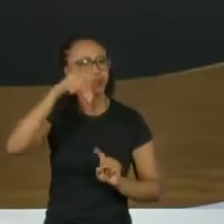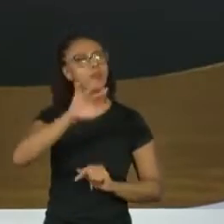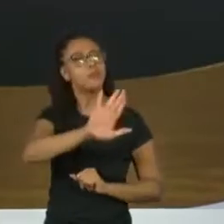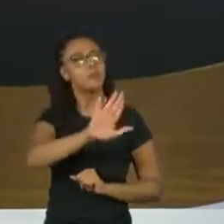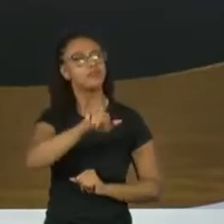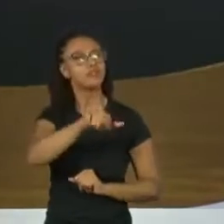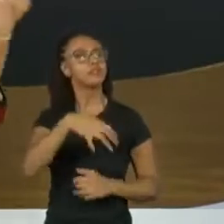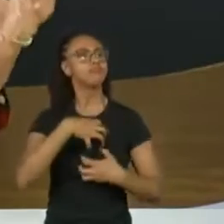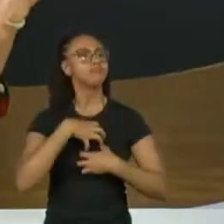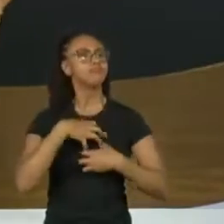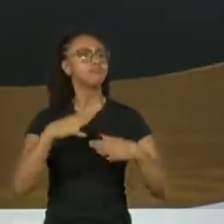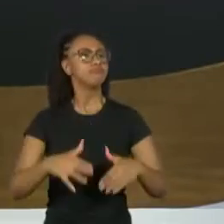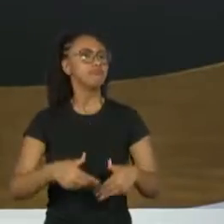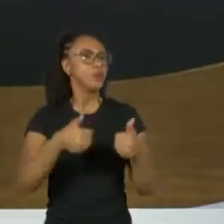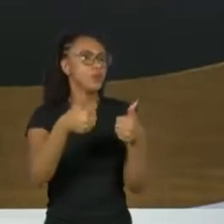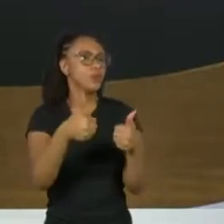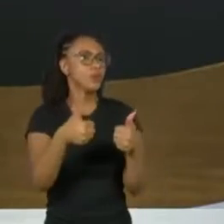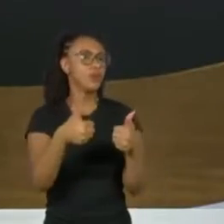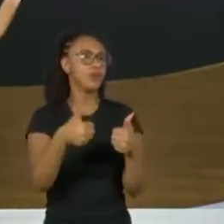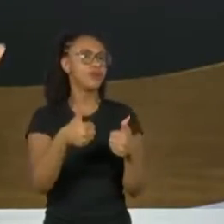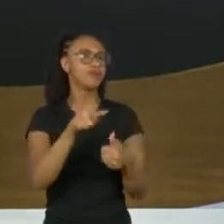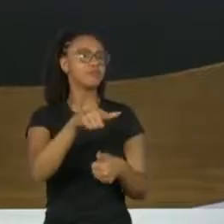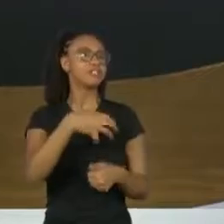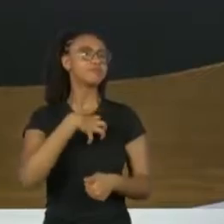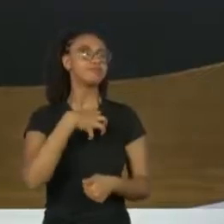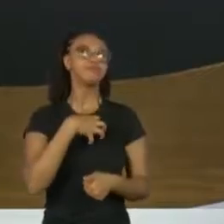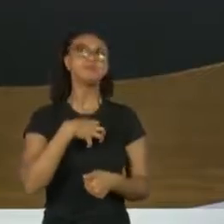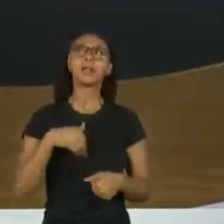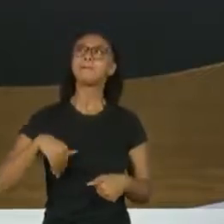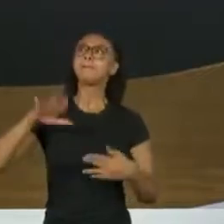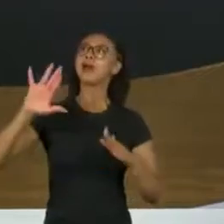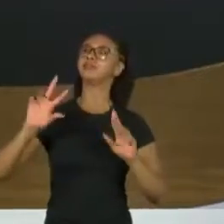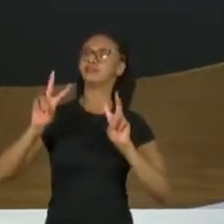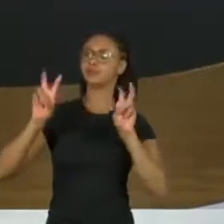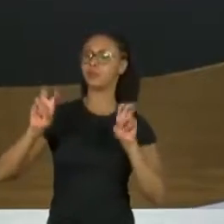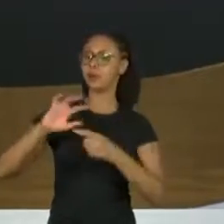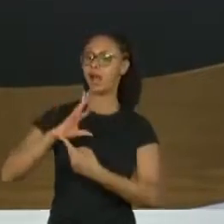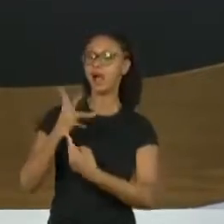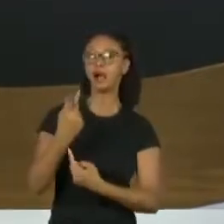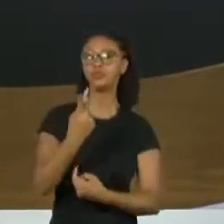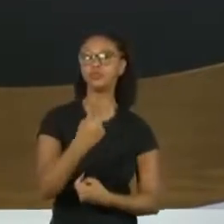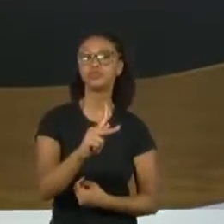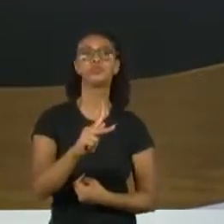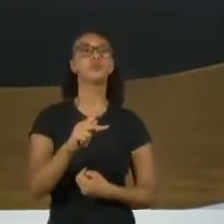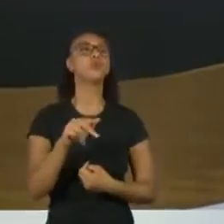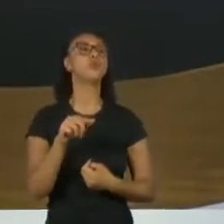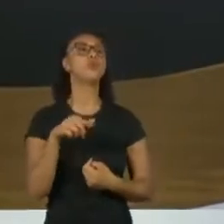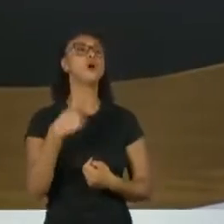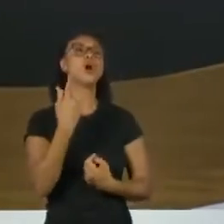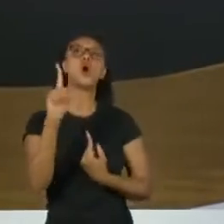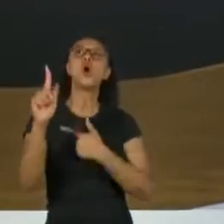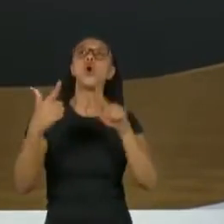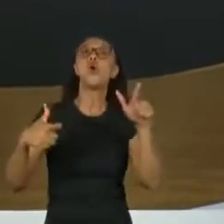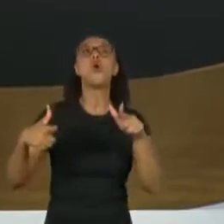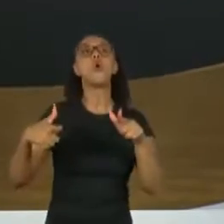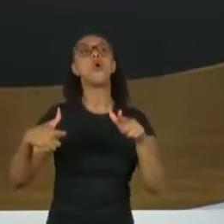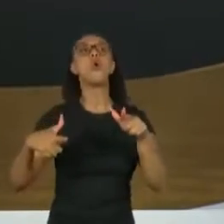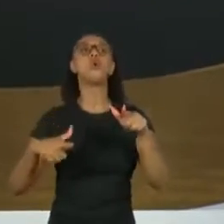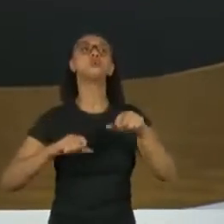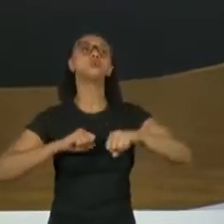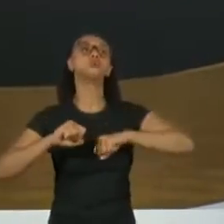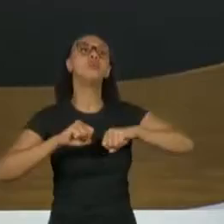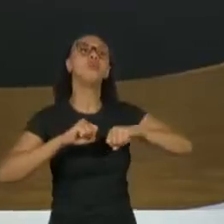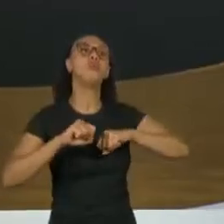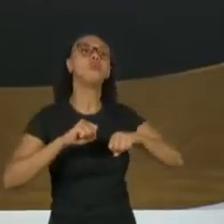Zezé? Você se sente mais podendo falar da sua arte, podendo falar de outras facetas do